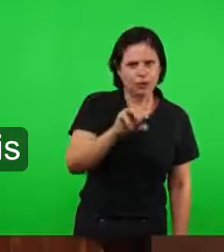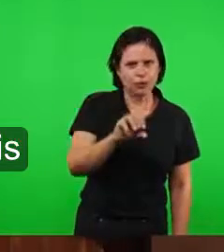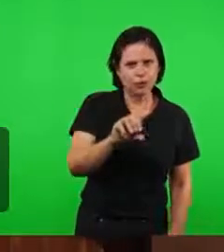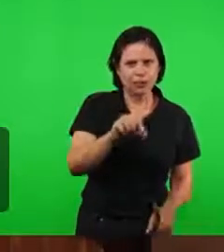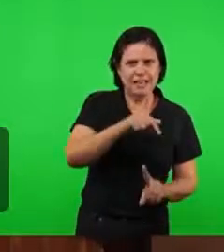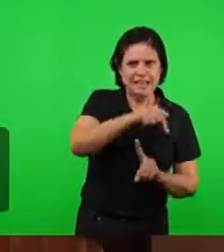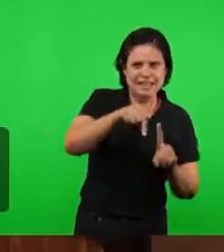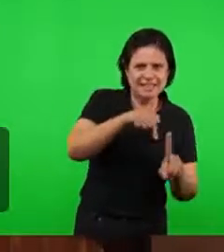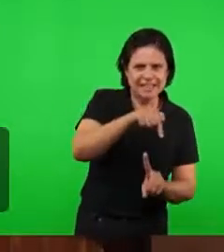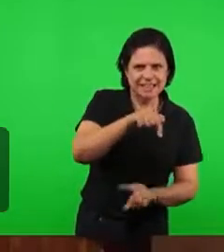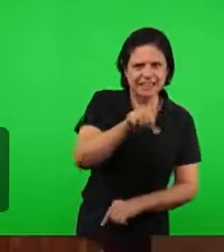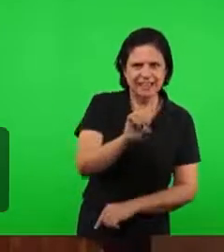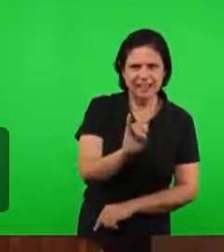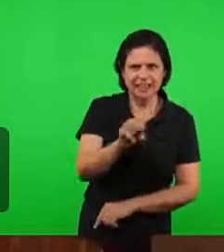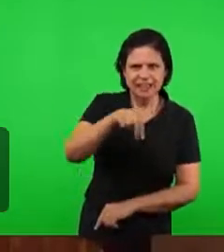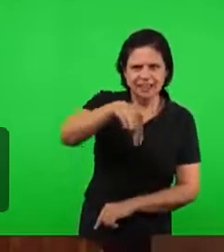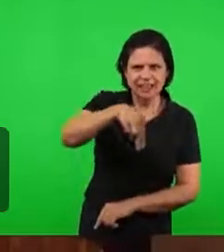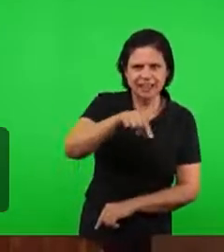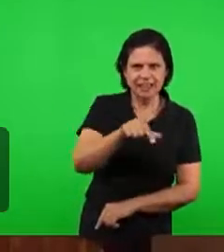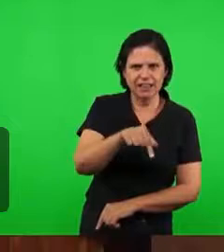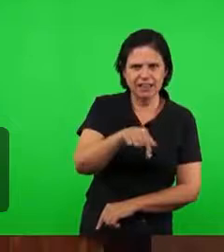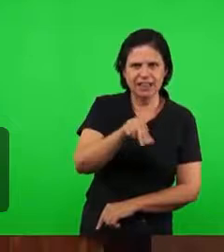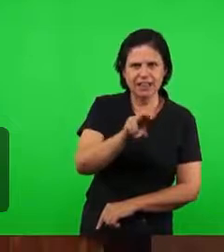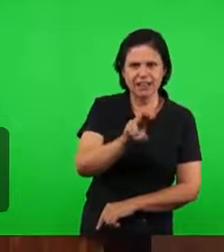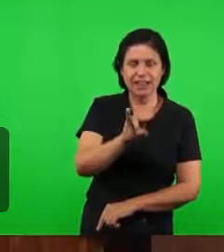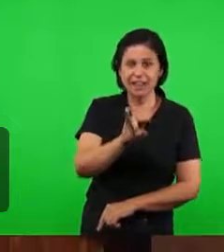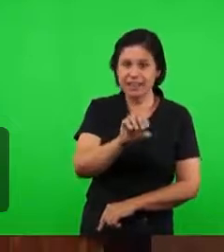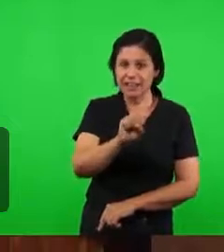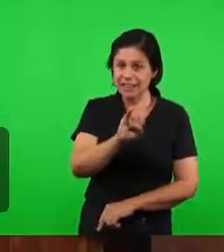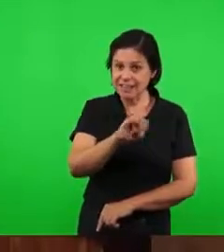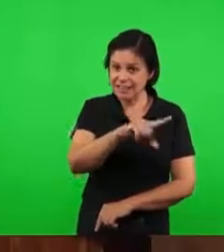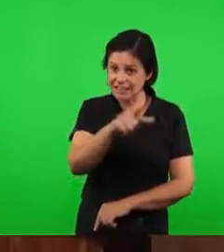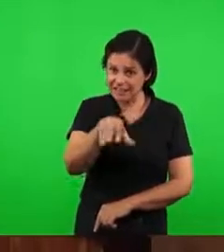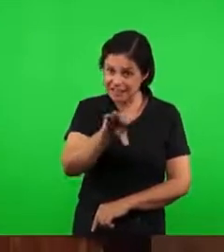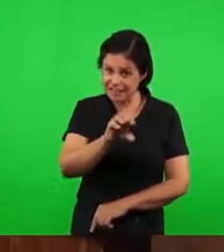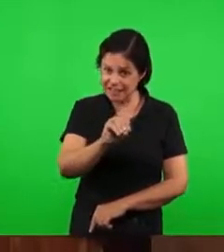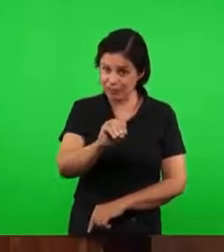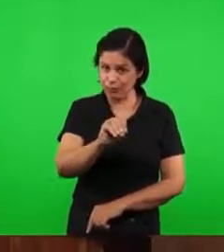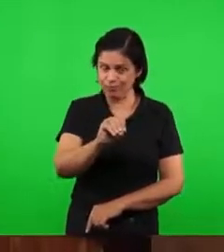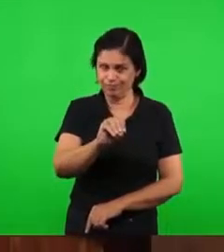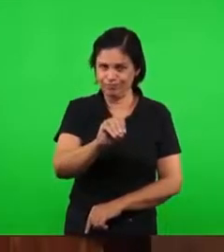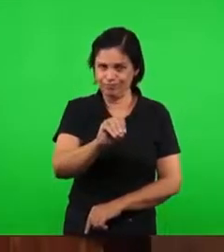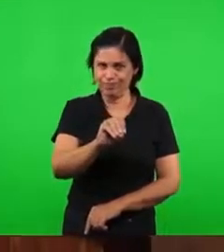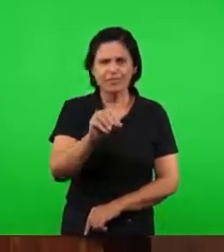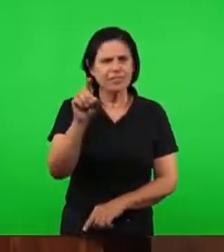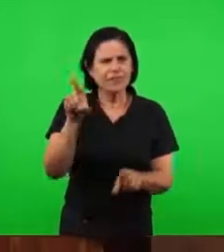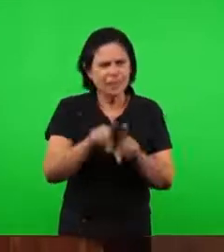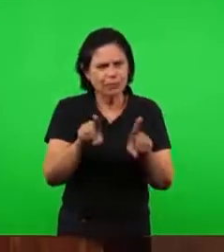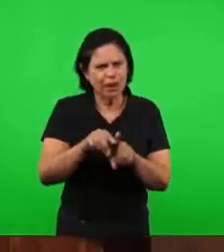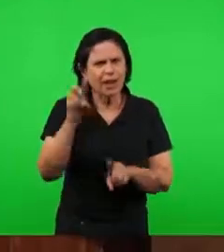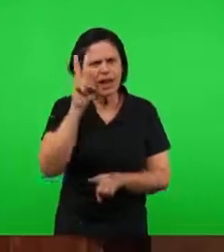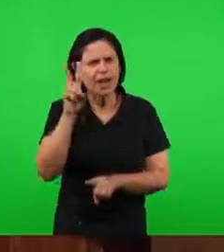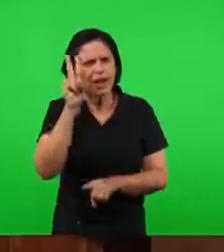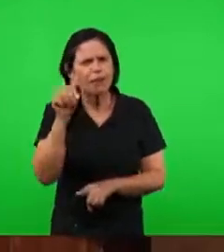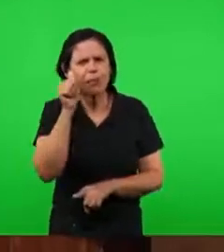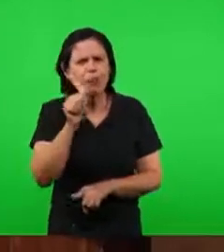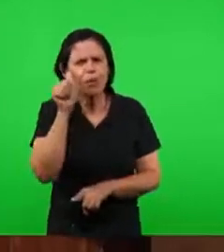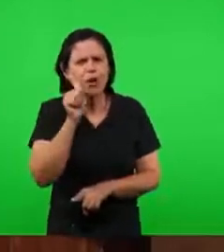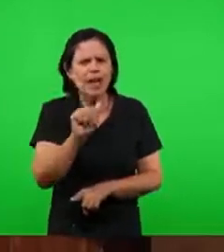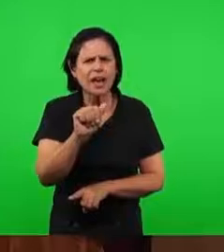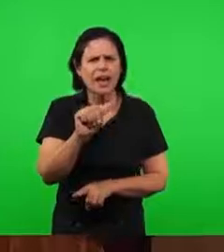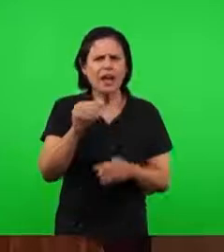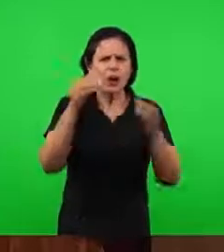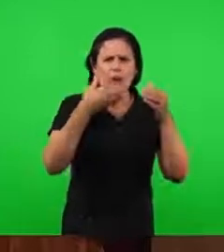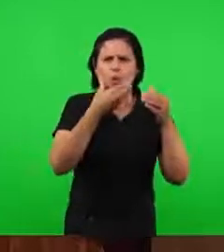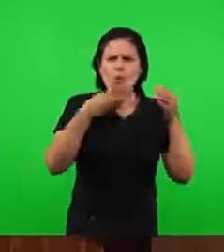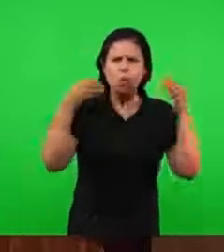Nada aqui é diferente do espírito que operou na mulher de Acabe. Lembrando os textos que estão em